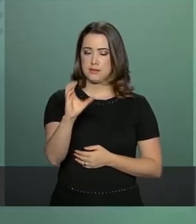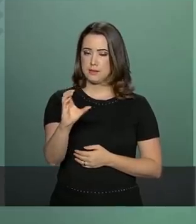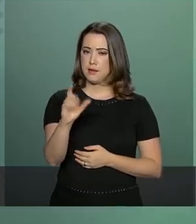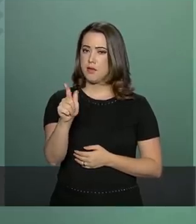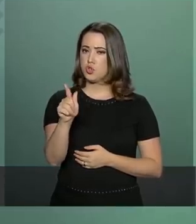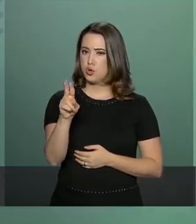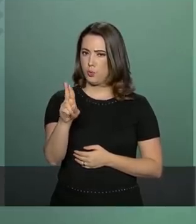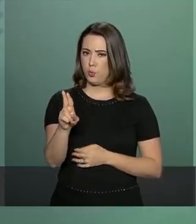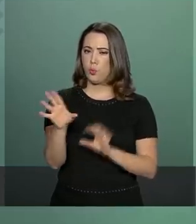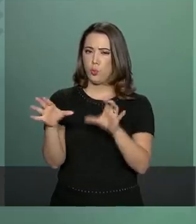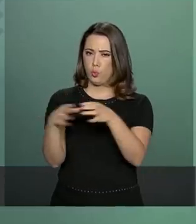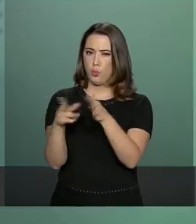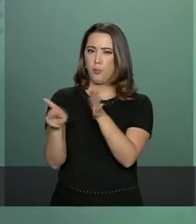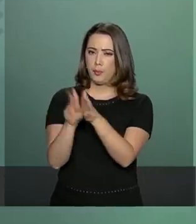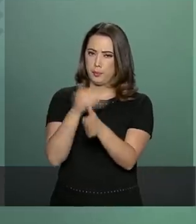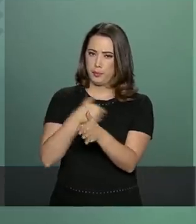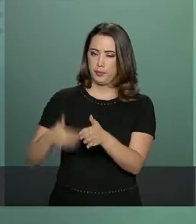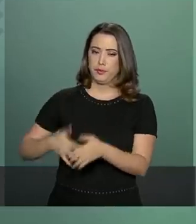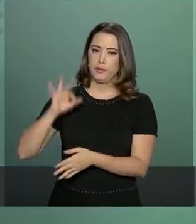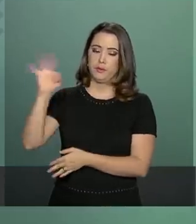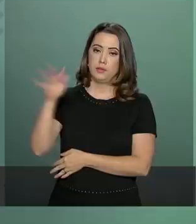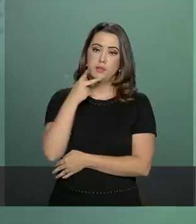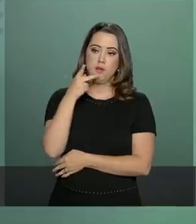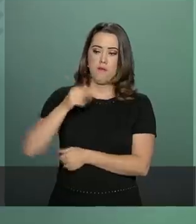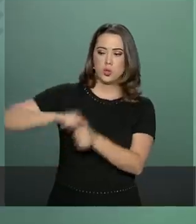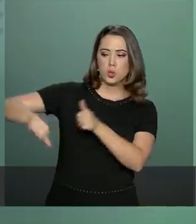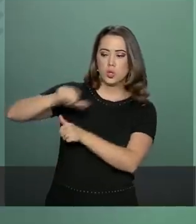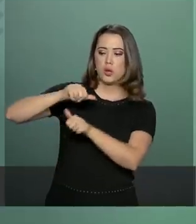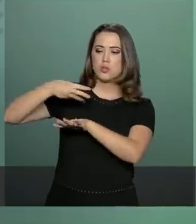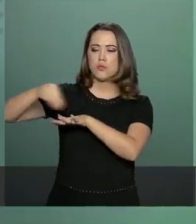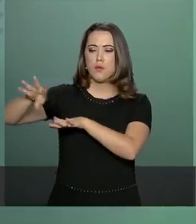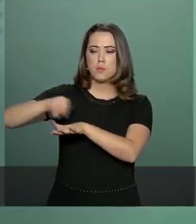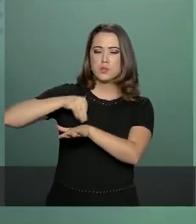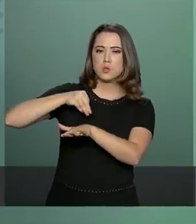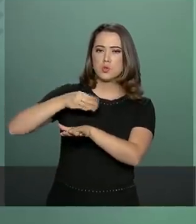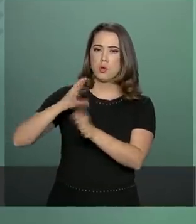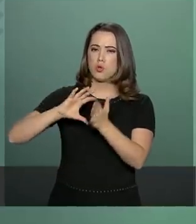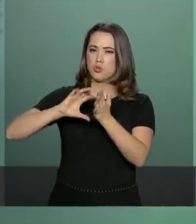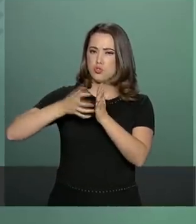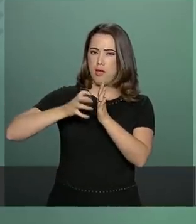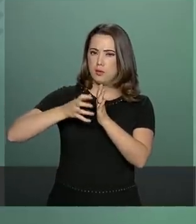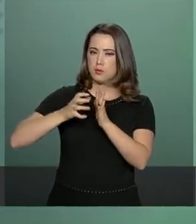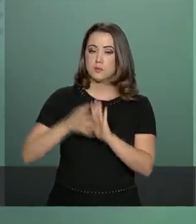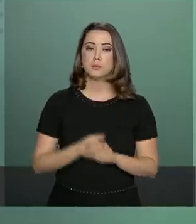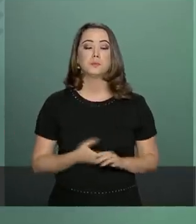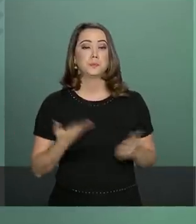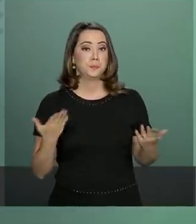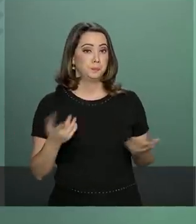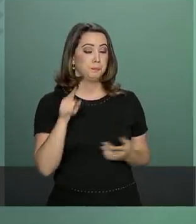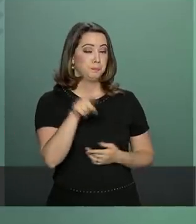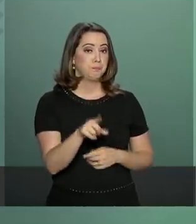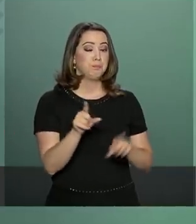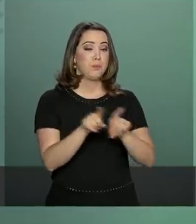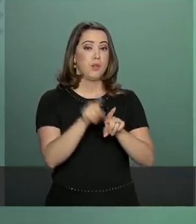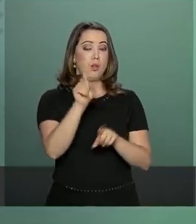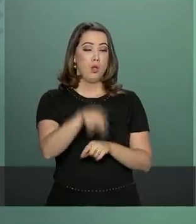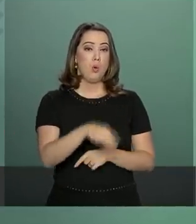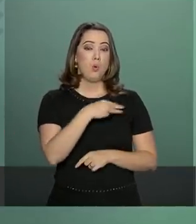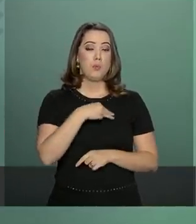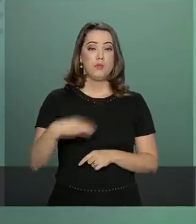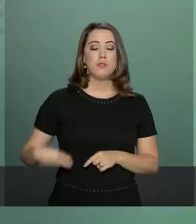ministro Wagner Rosário reuniu-se com representantes chilenos do Conselho de